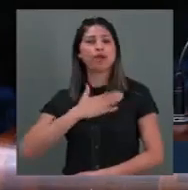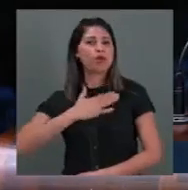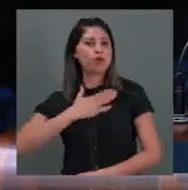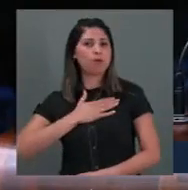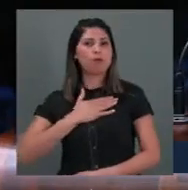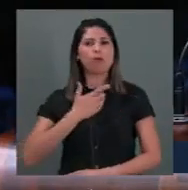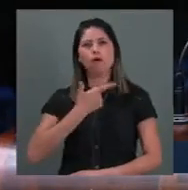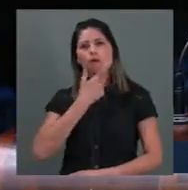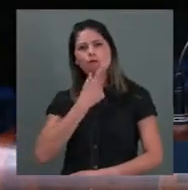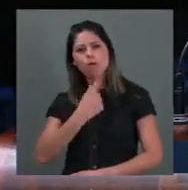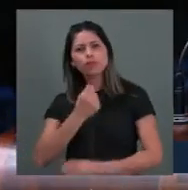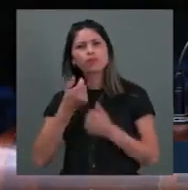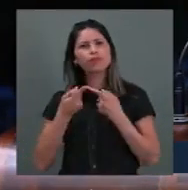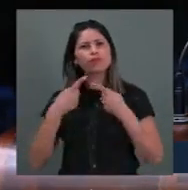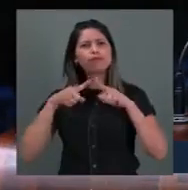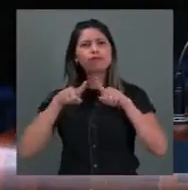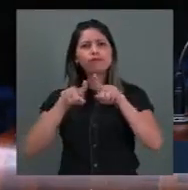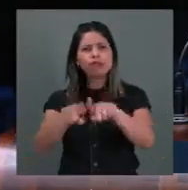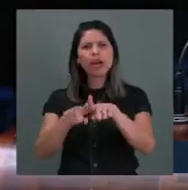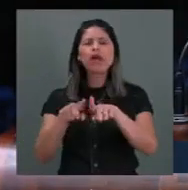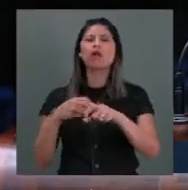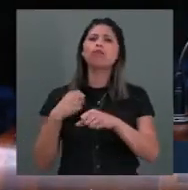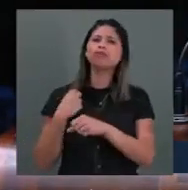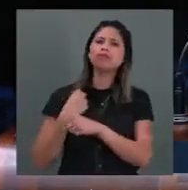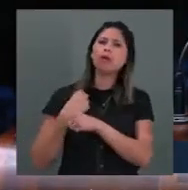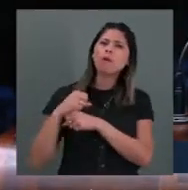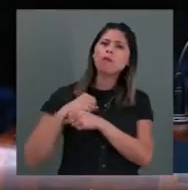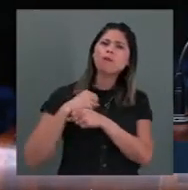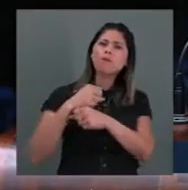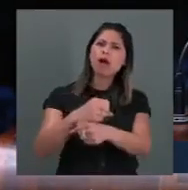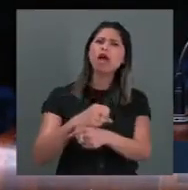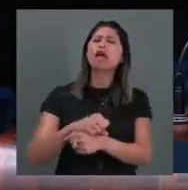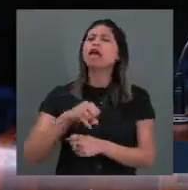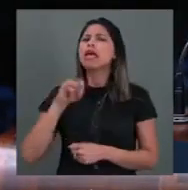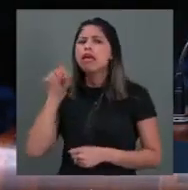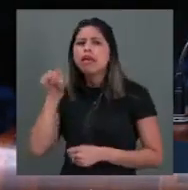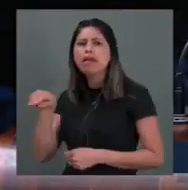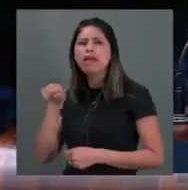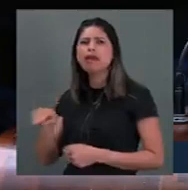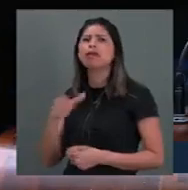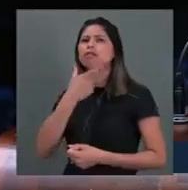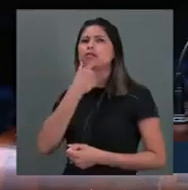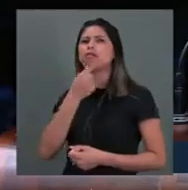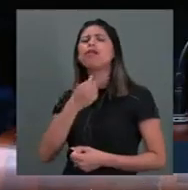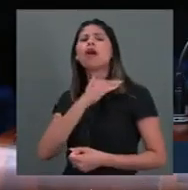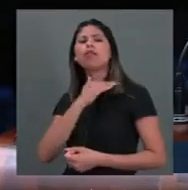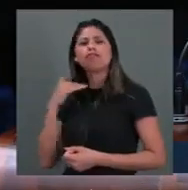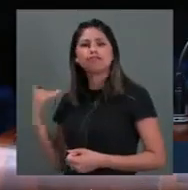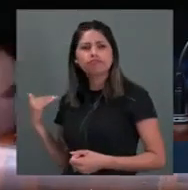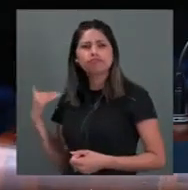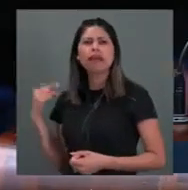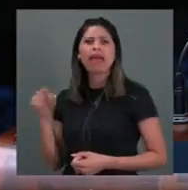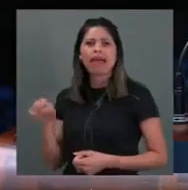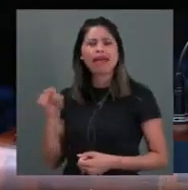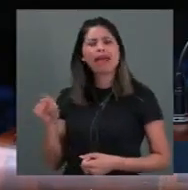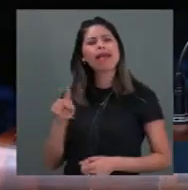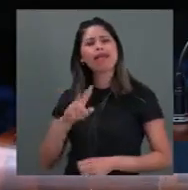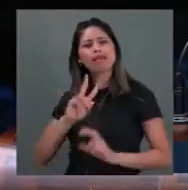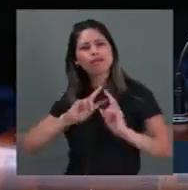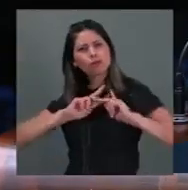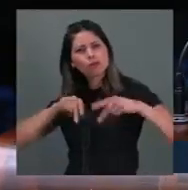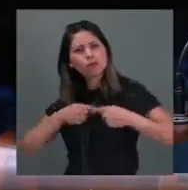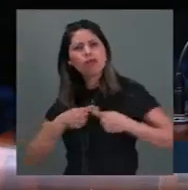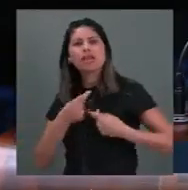jornadas aqui nesse período da Constituinte, Ivo Leque. Senhor presidente, salve senhores, registro o falecimento na semana